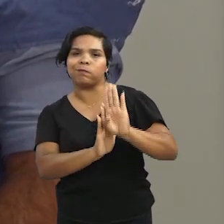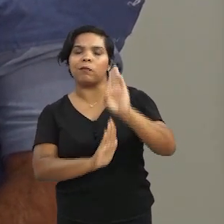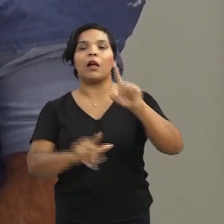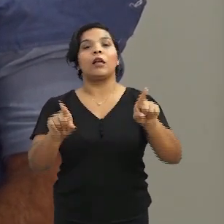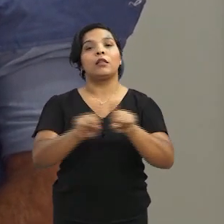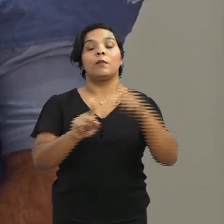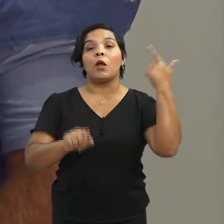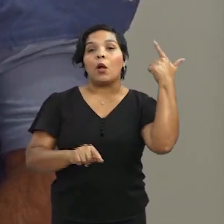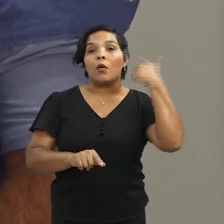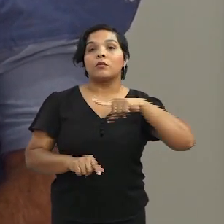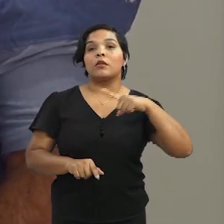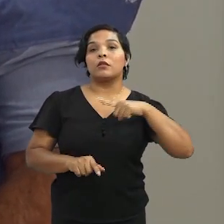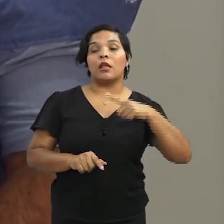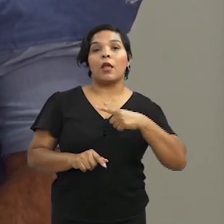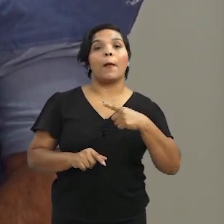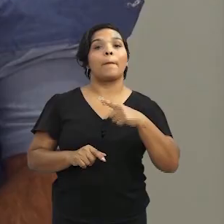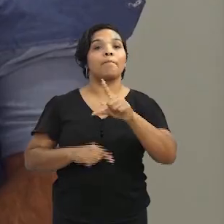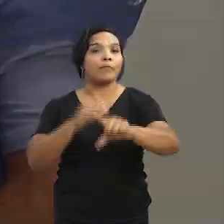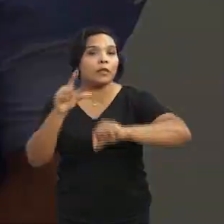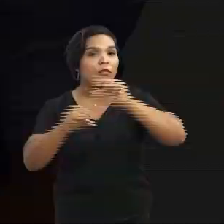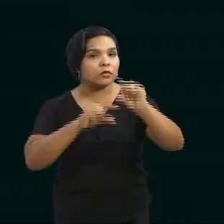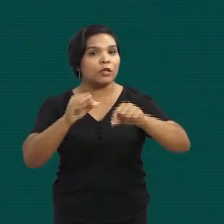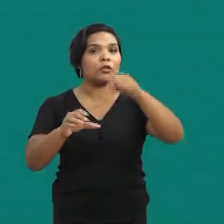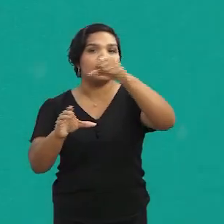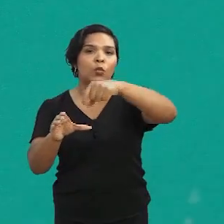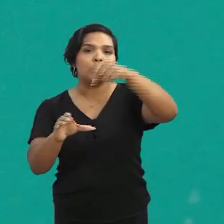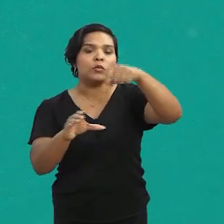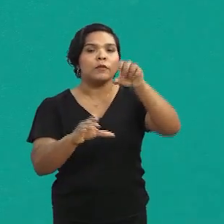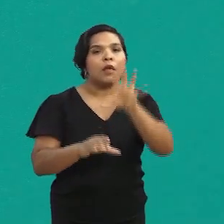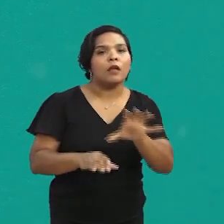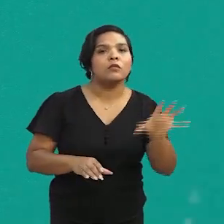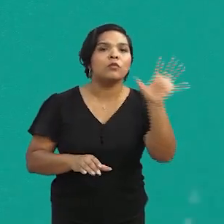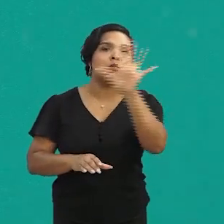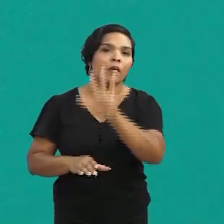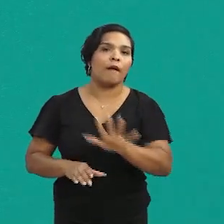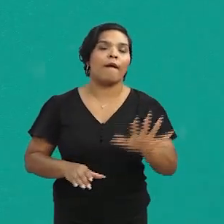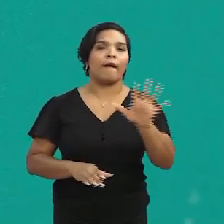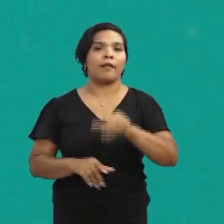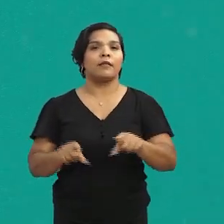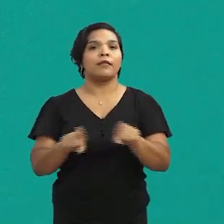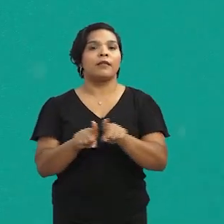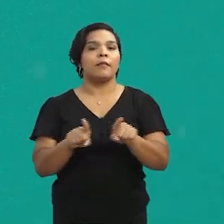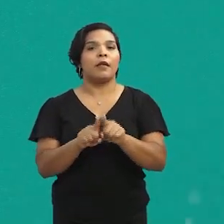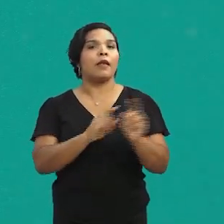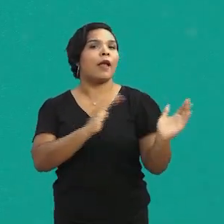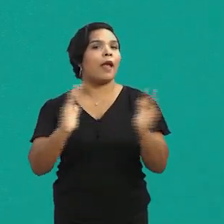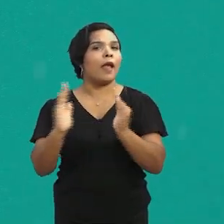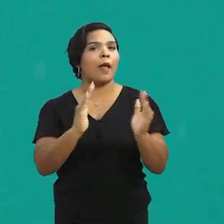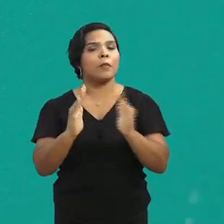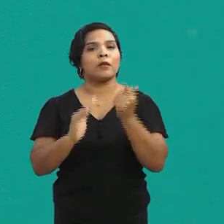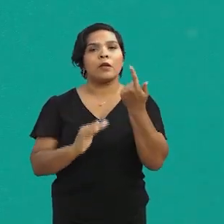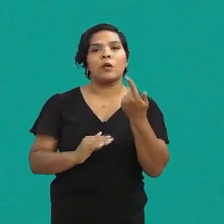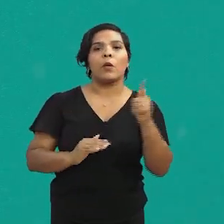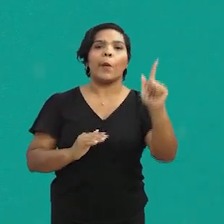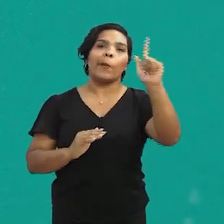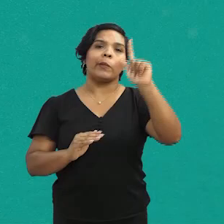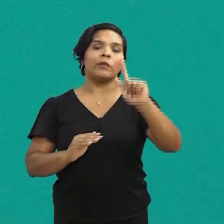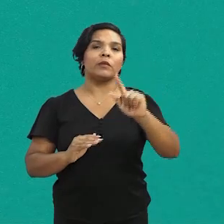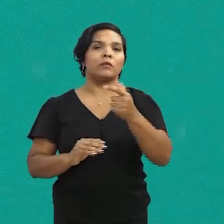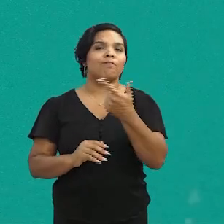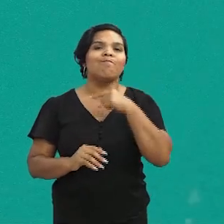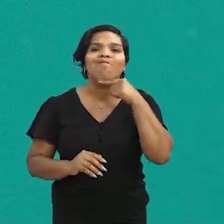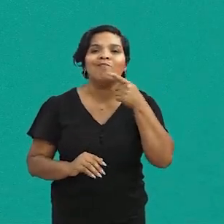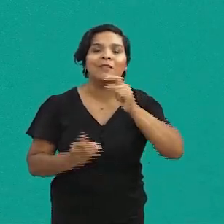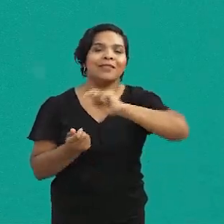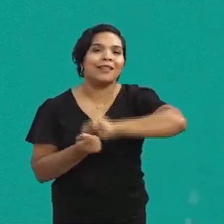ele consiga ter uma opção a mais de cultivo na sua área e principalmente em épocas onde outros culturais